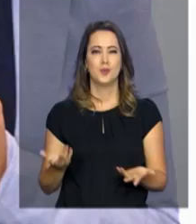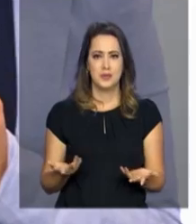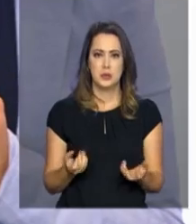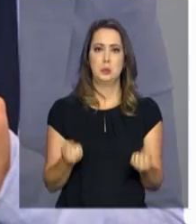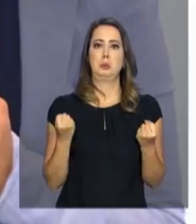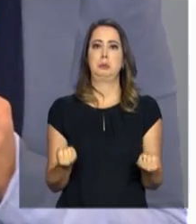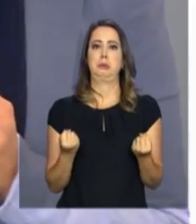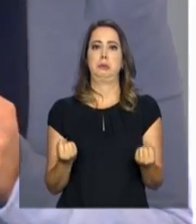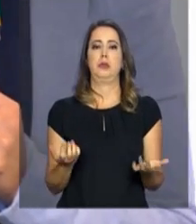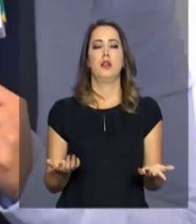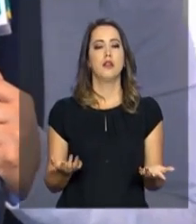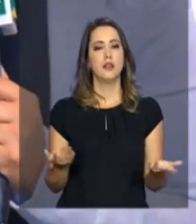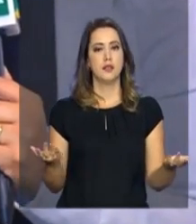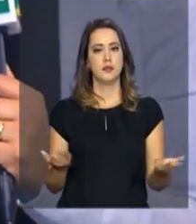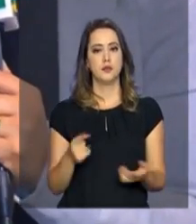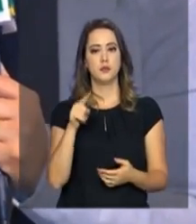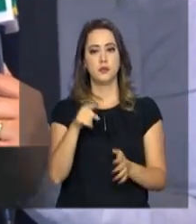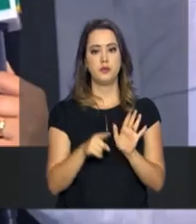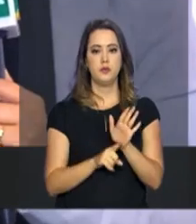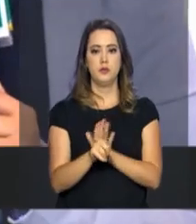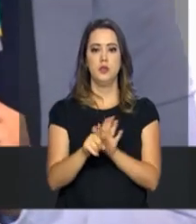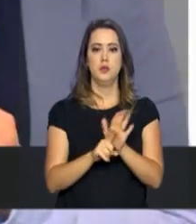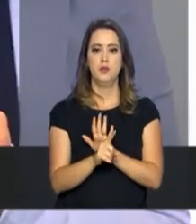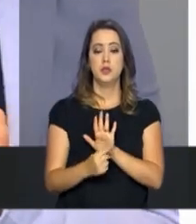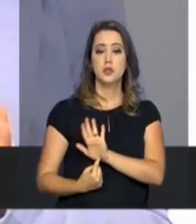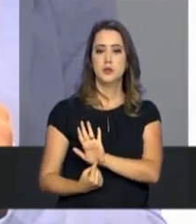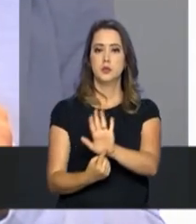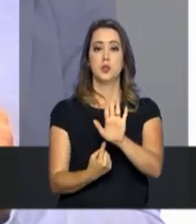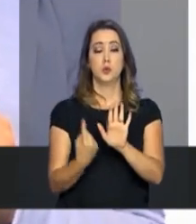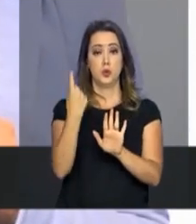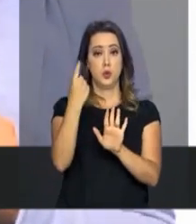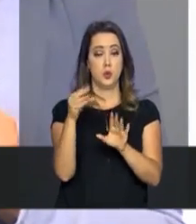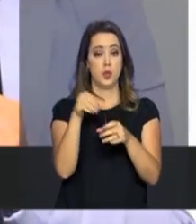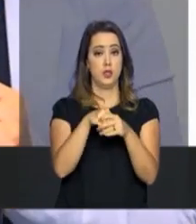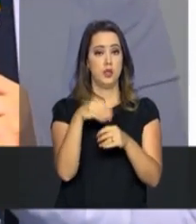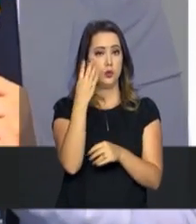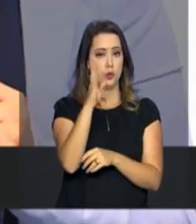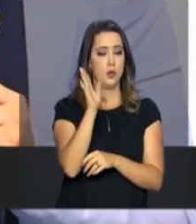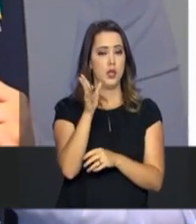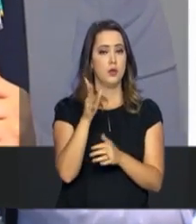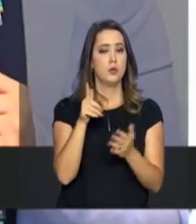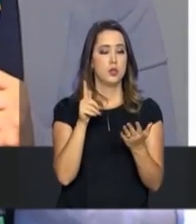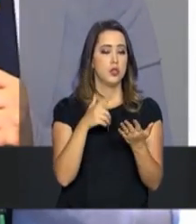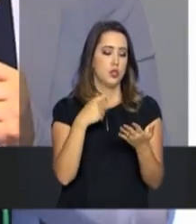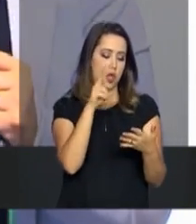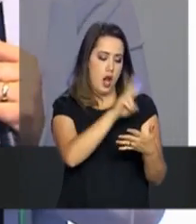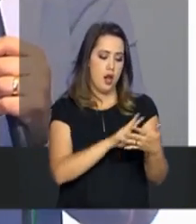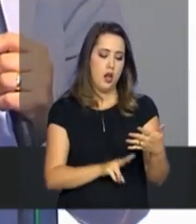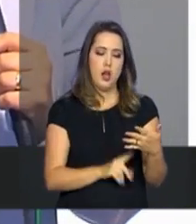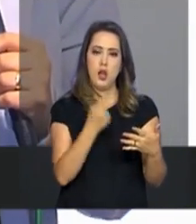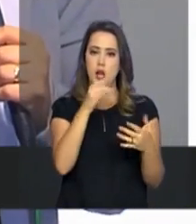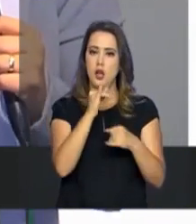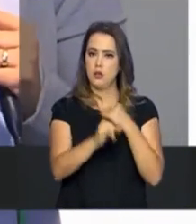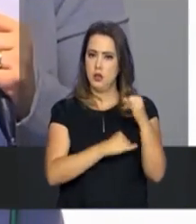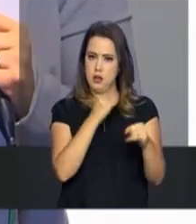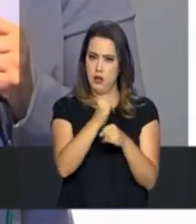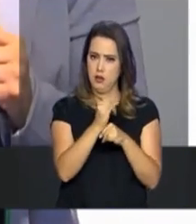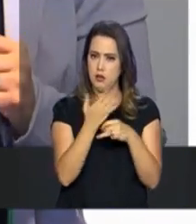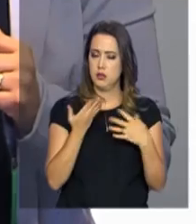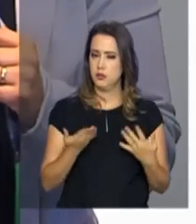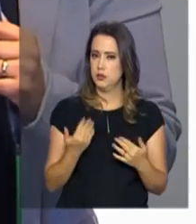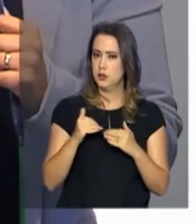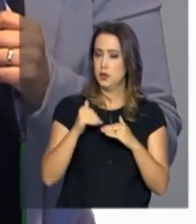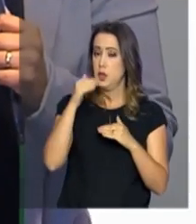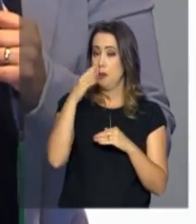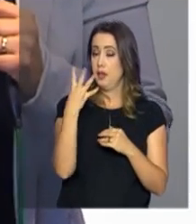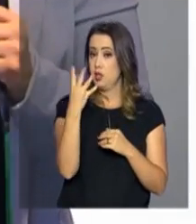peso. Uma pesquisa apontou que um em cada quatro brasileiros já leu algum livro digital. O percentual sobe para quase